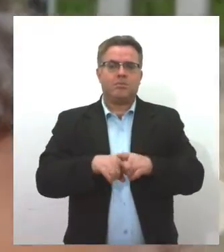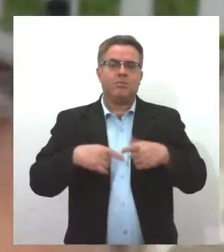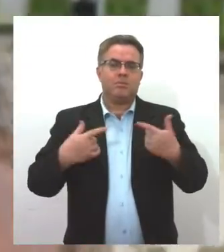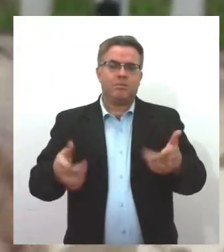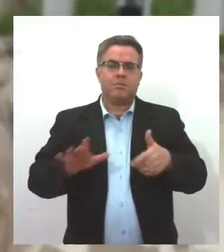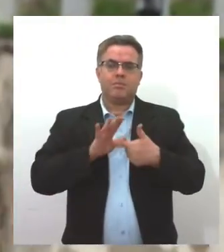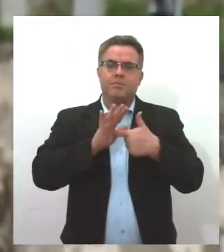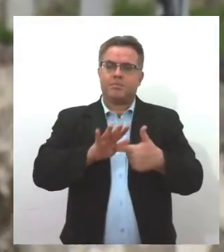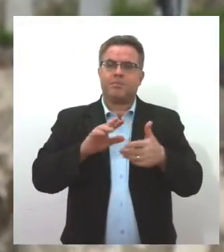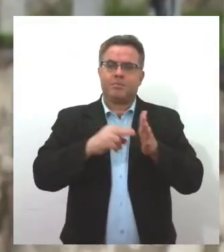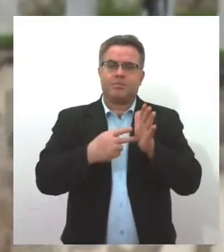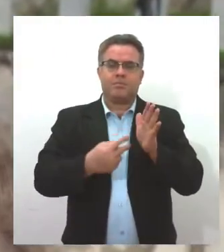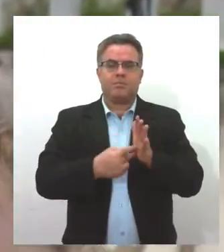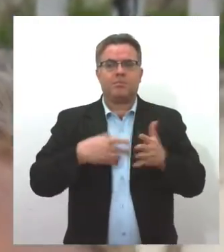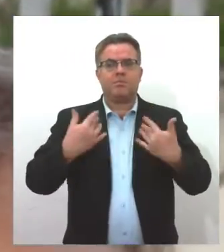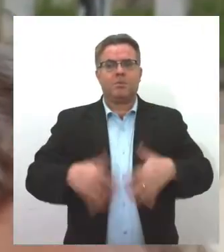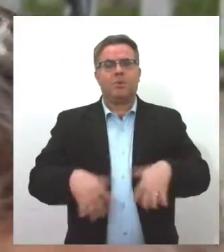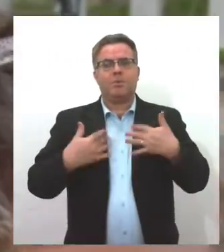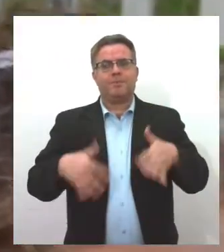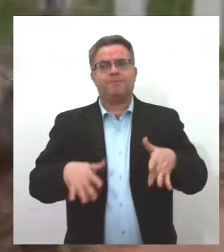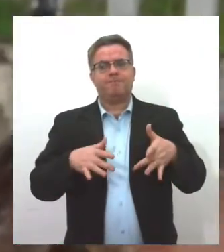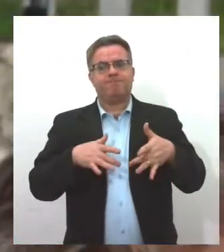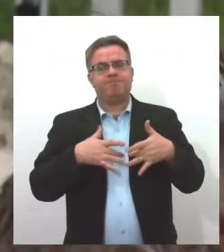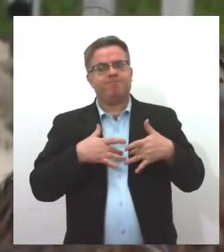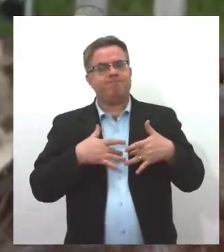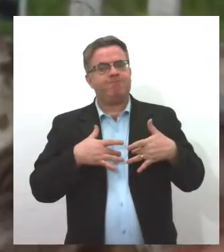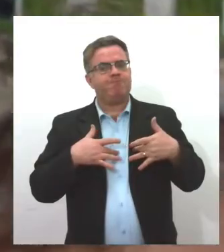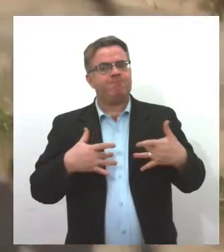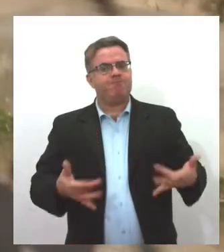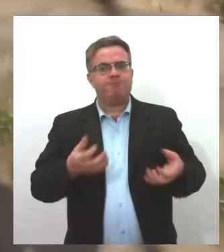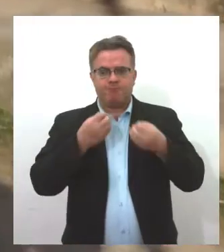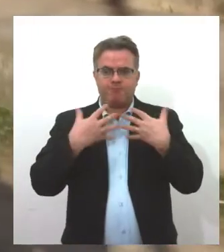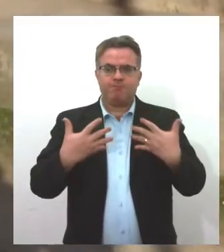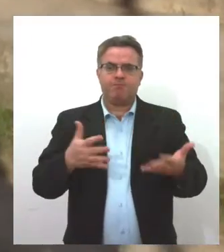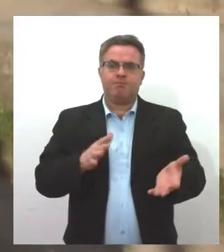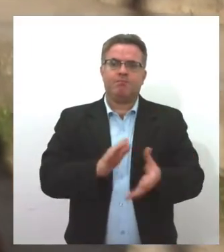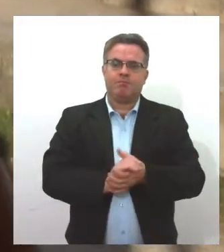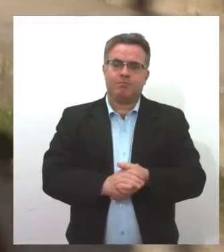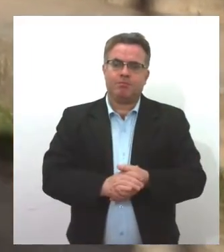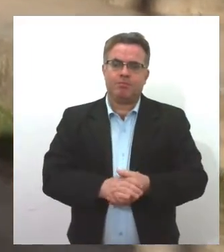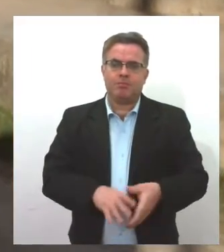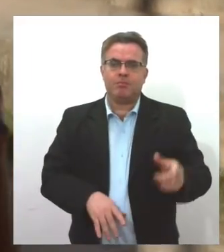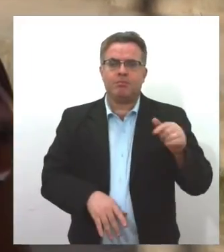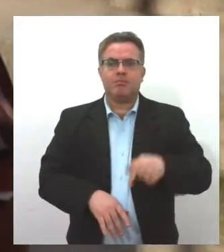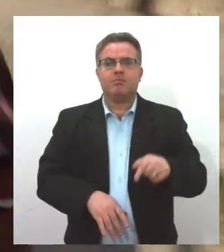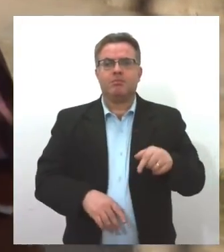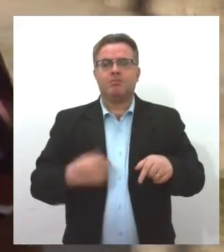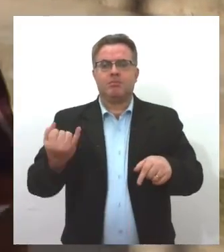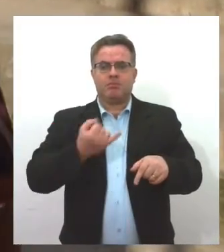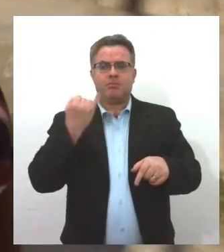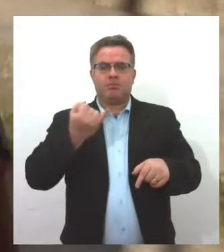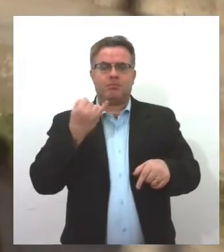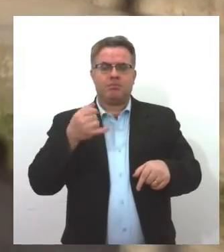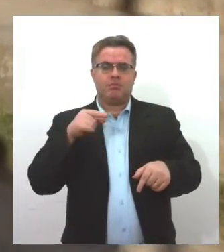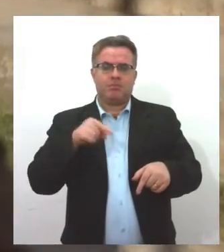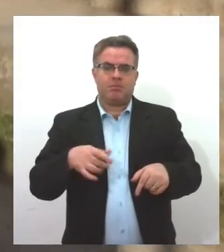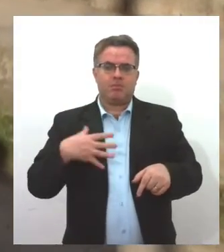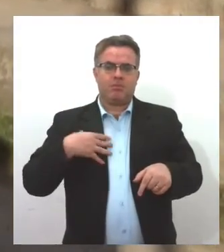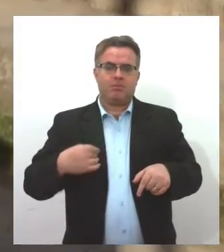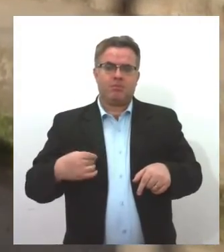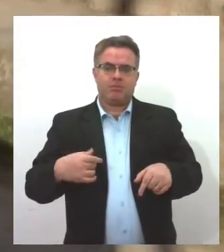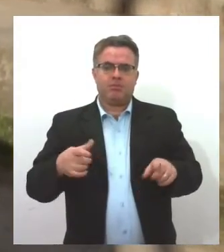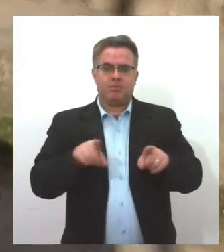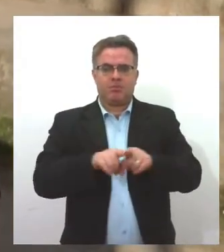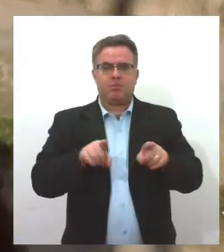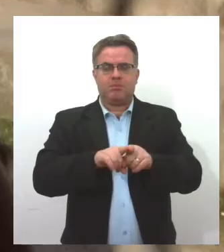bem mais que apenas uma tarde de lazer. Aqui é muito importante, não só para os meus, como da